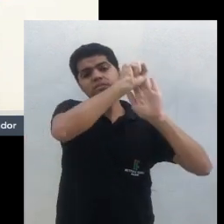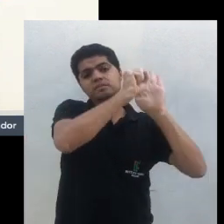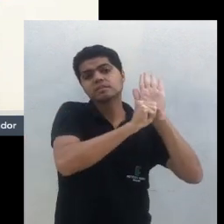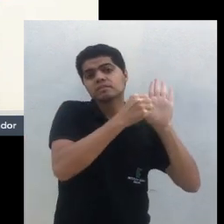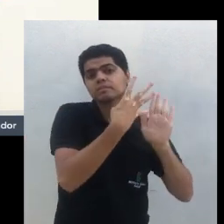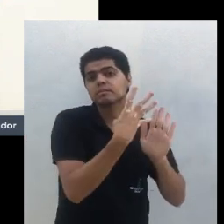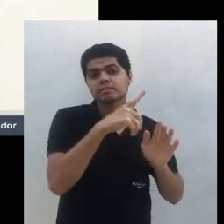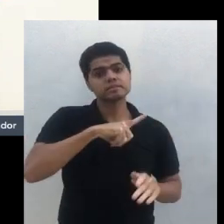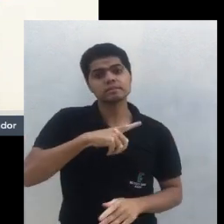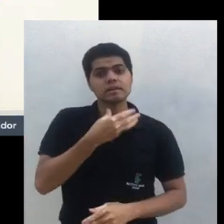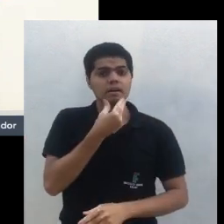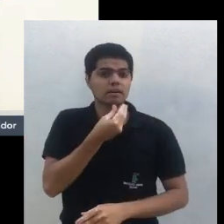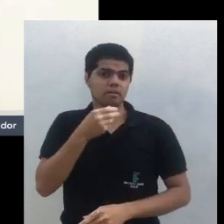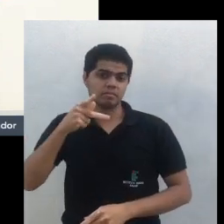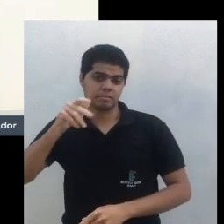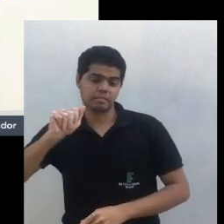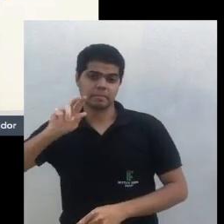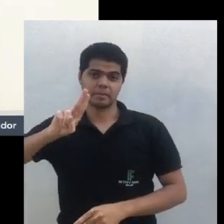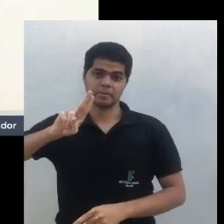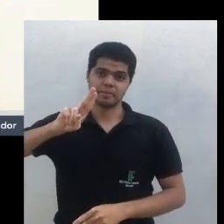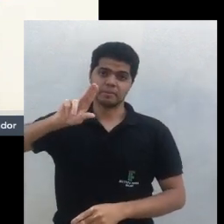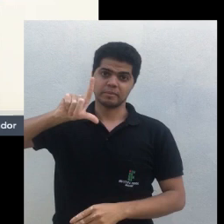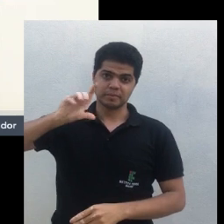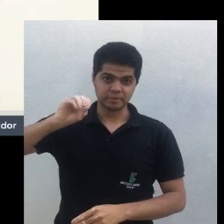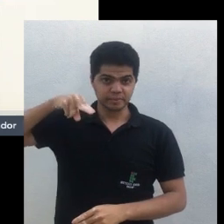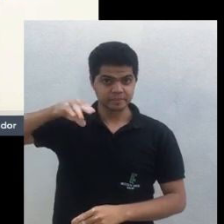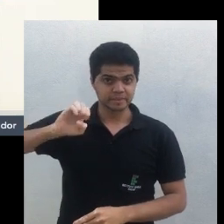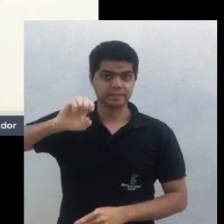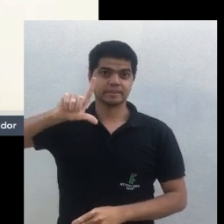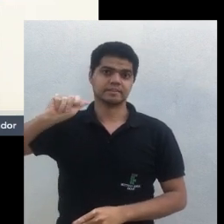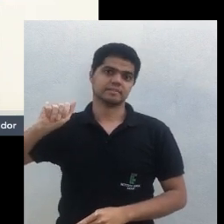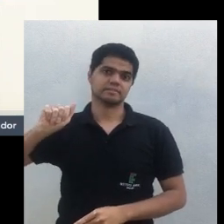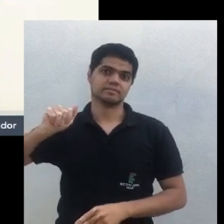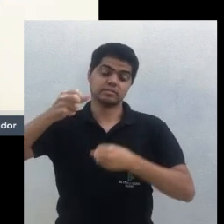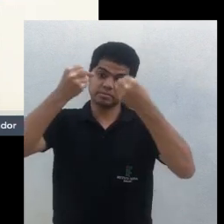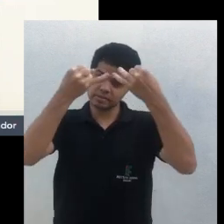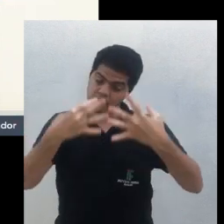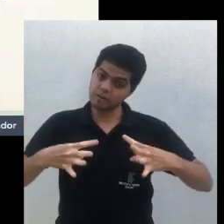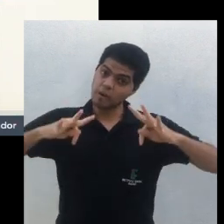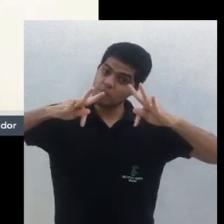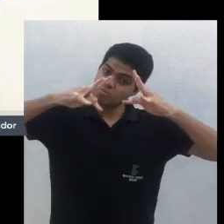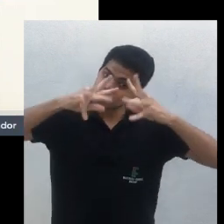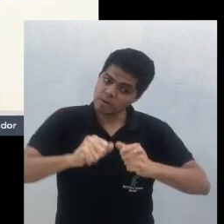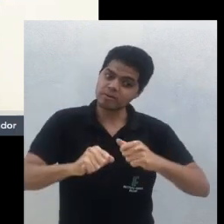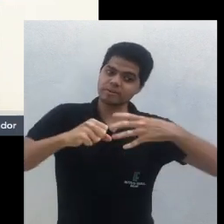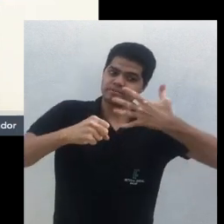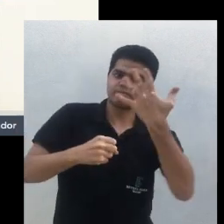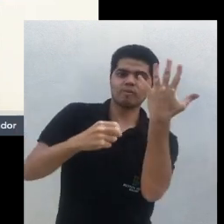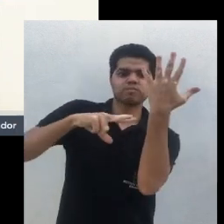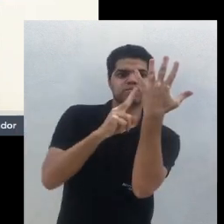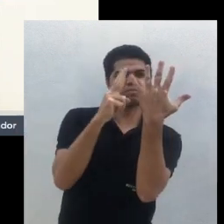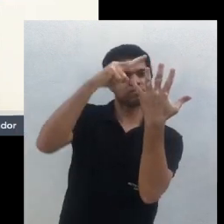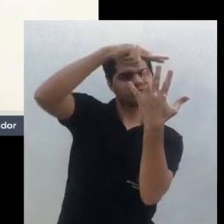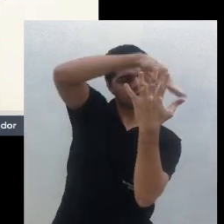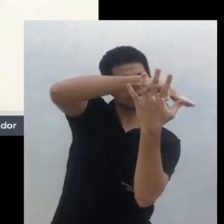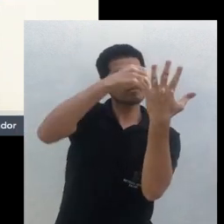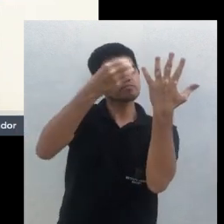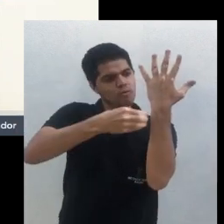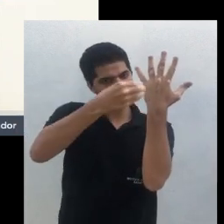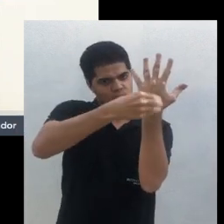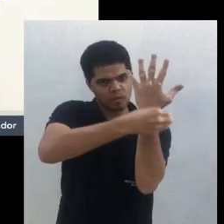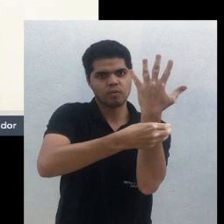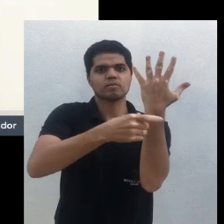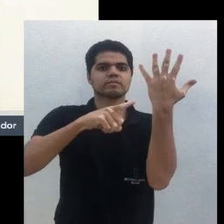isso então a gente tem que podar podar a espécie porque a espécie exige uma poda e podar aquelas espécies que nós